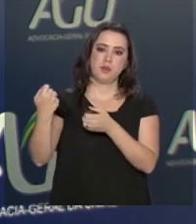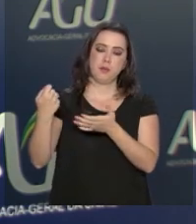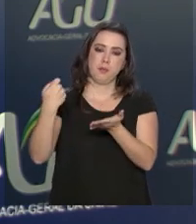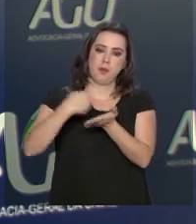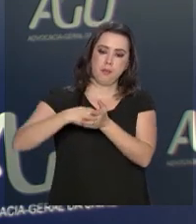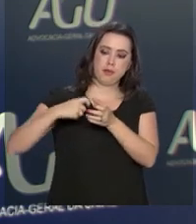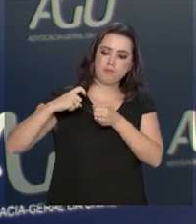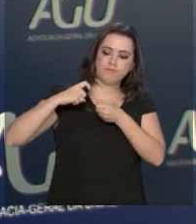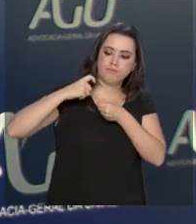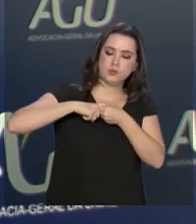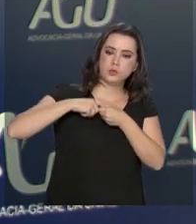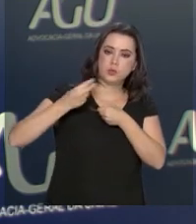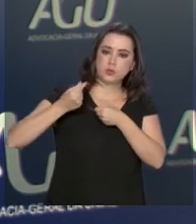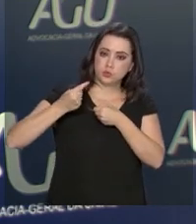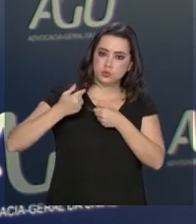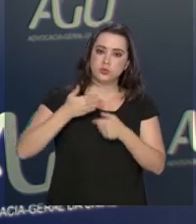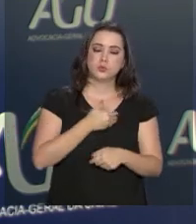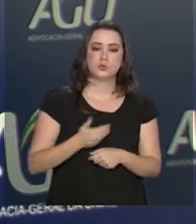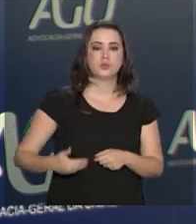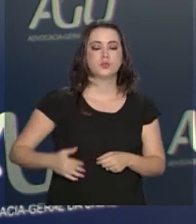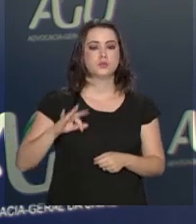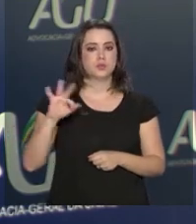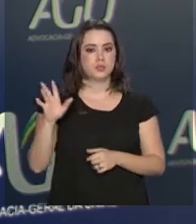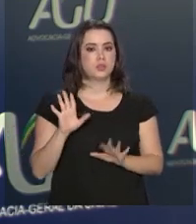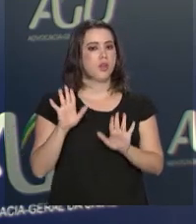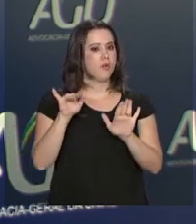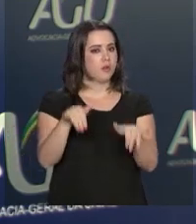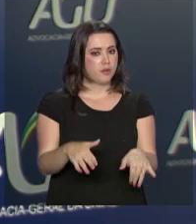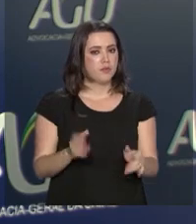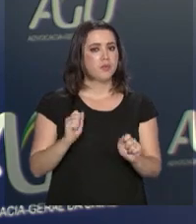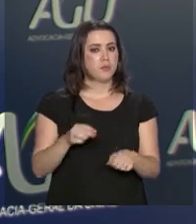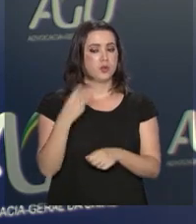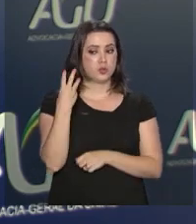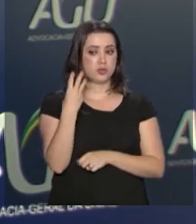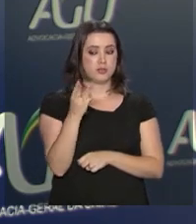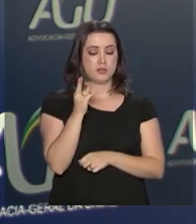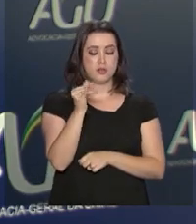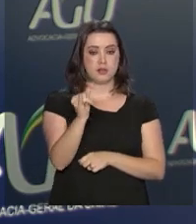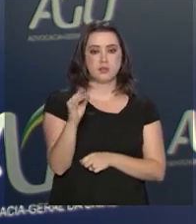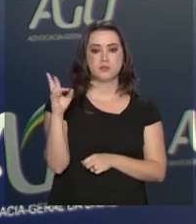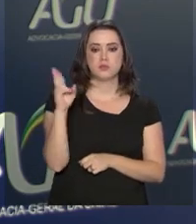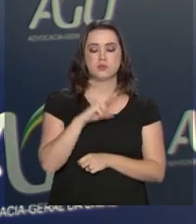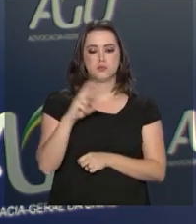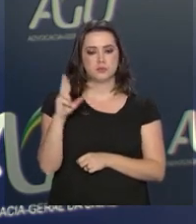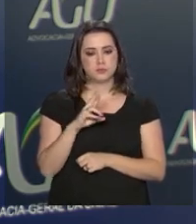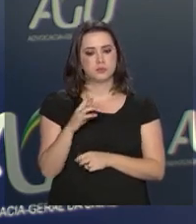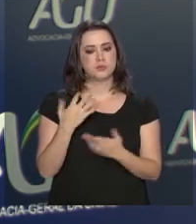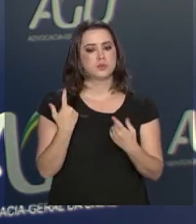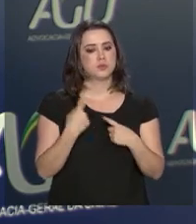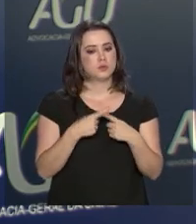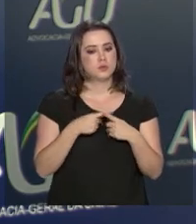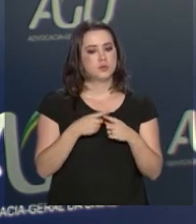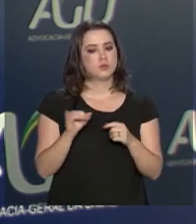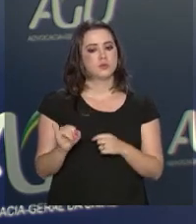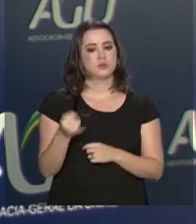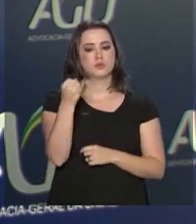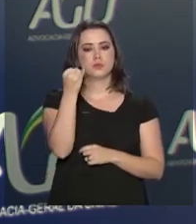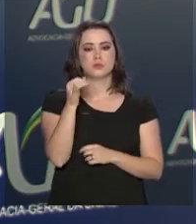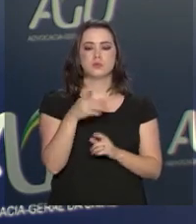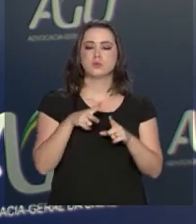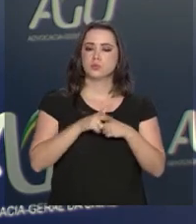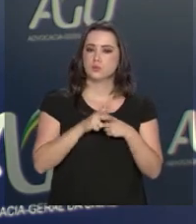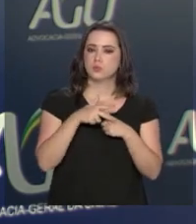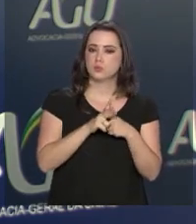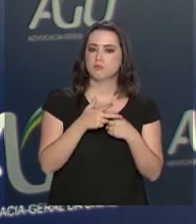cofres públicos. E o valor pago, ao final, poderá chegar a R$,6 bilhões com juros e